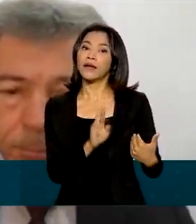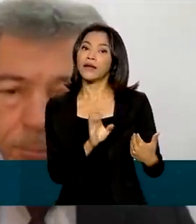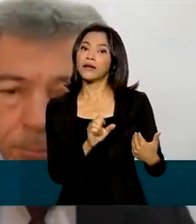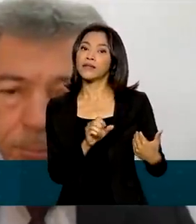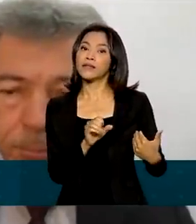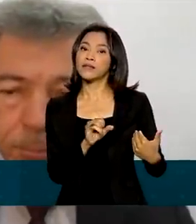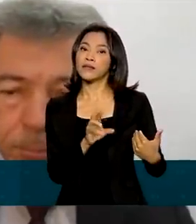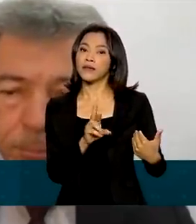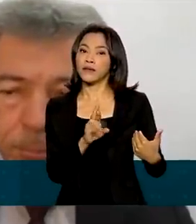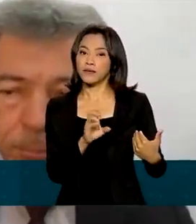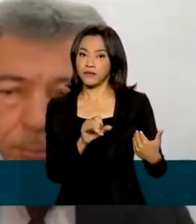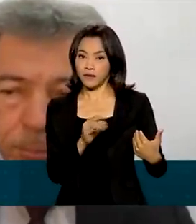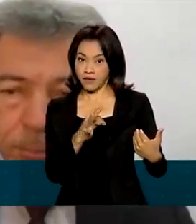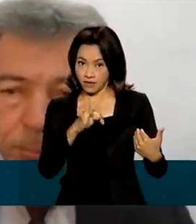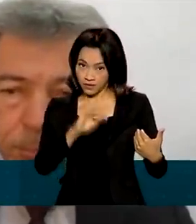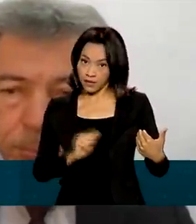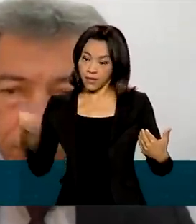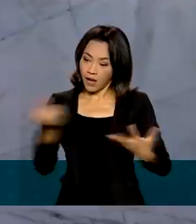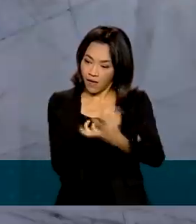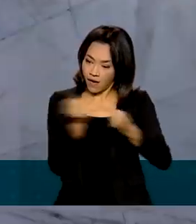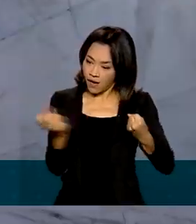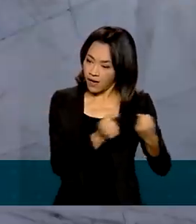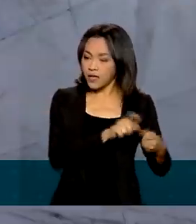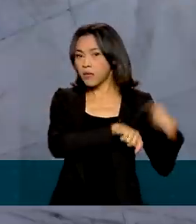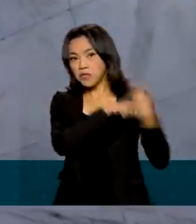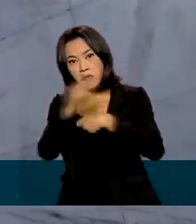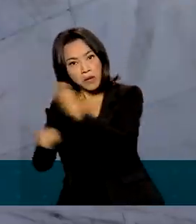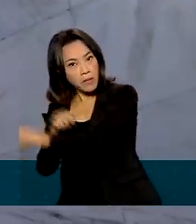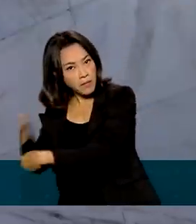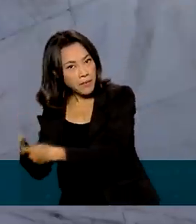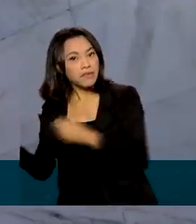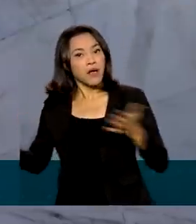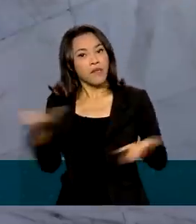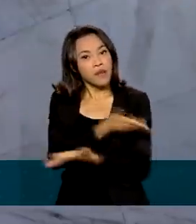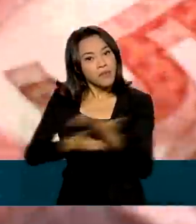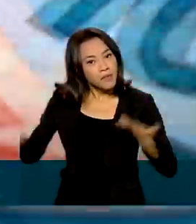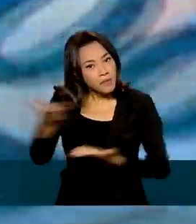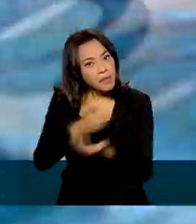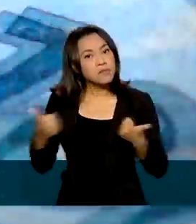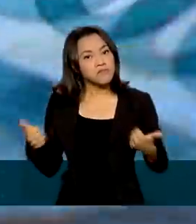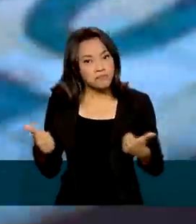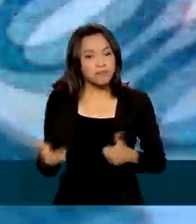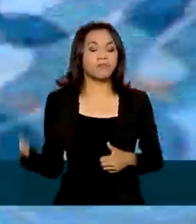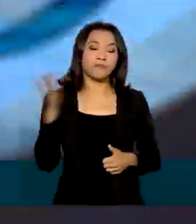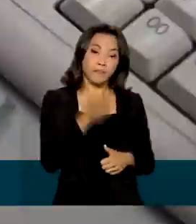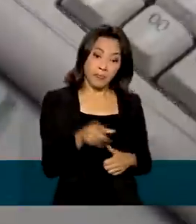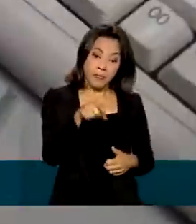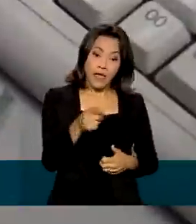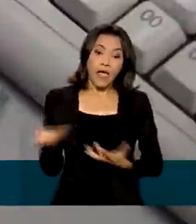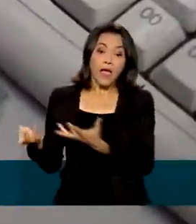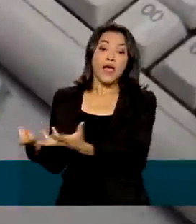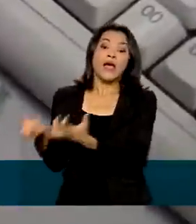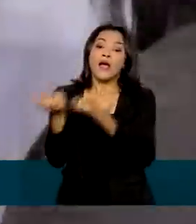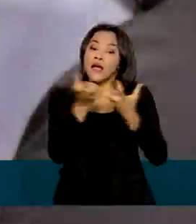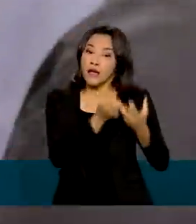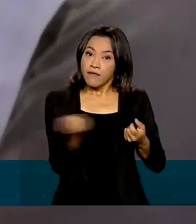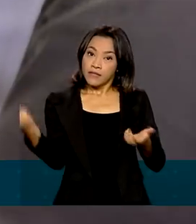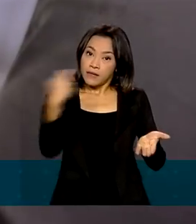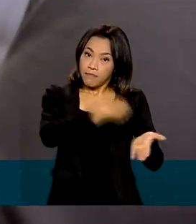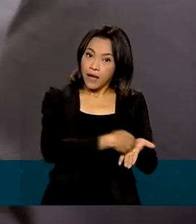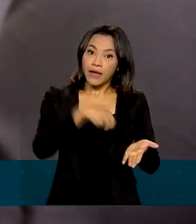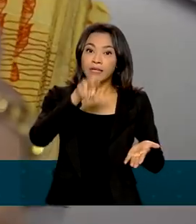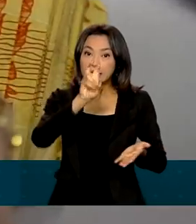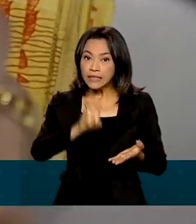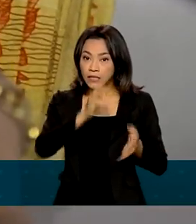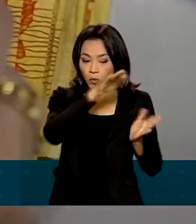procedimento de pagamento e restituição de impostos. De acordo com a Receita Federal, as restituições serão pagas em cinco